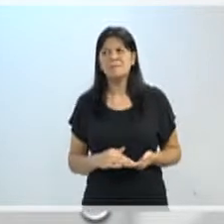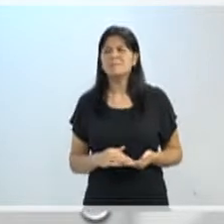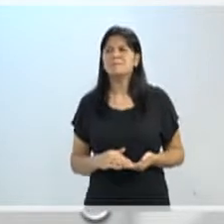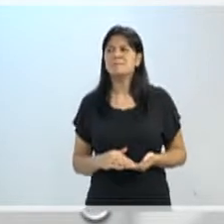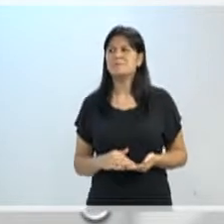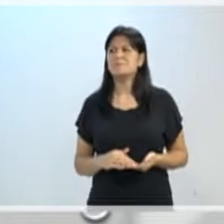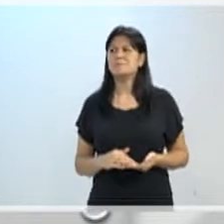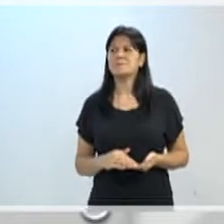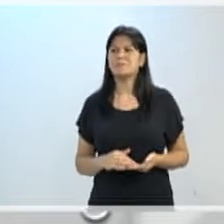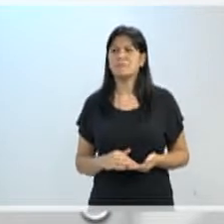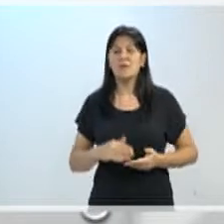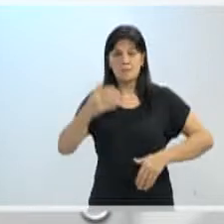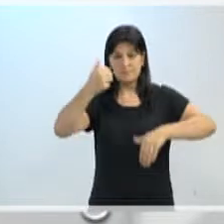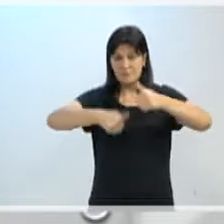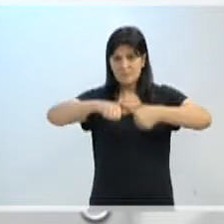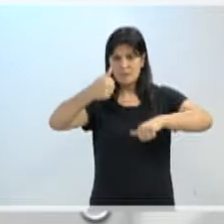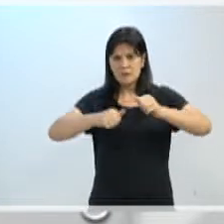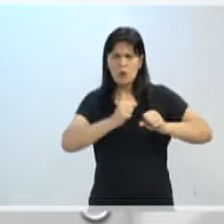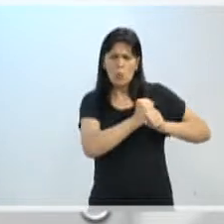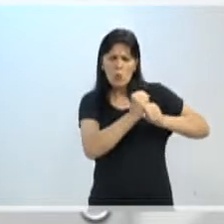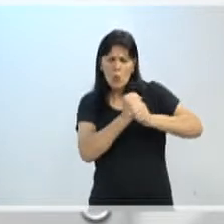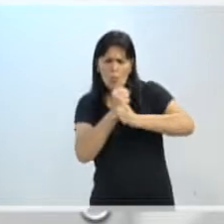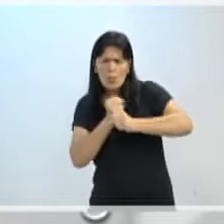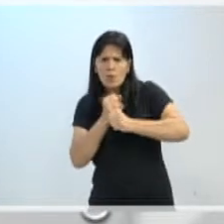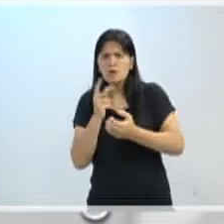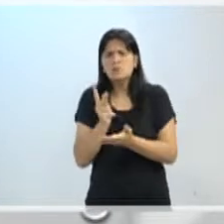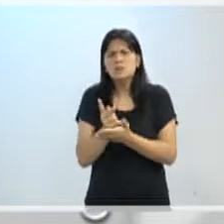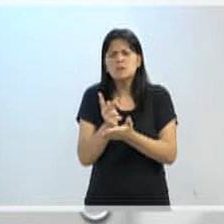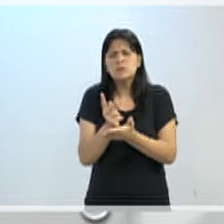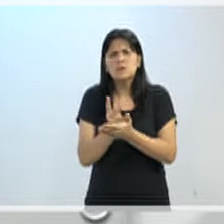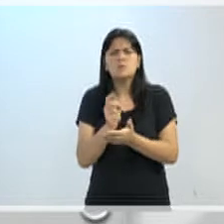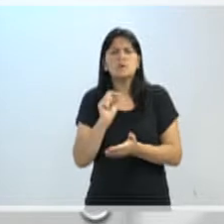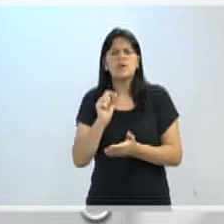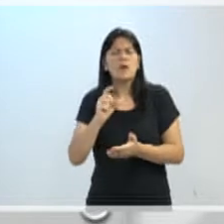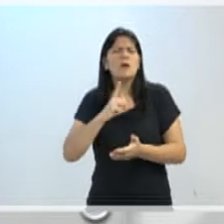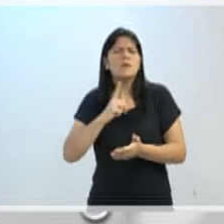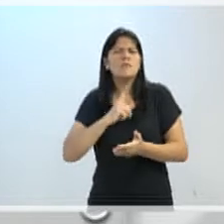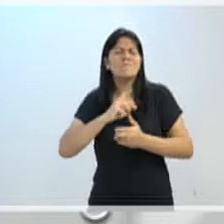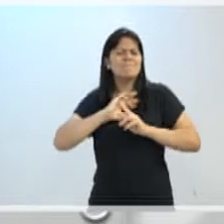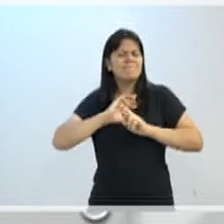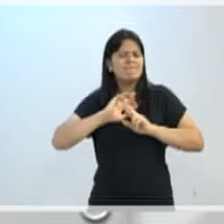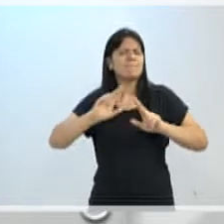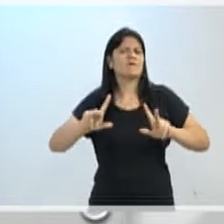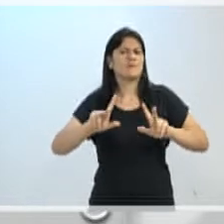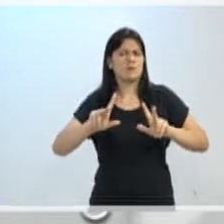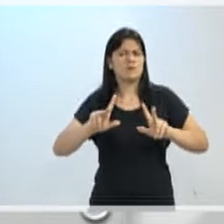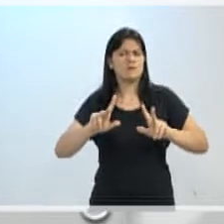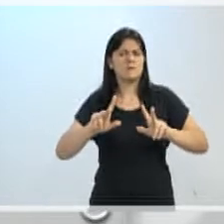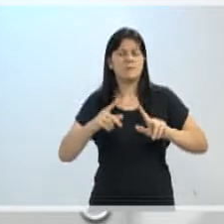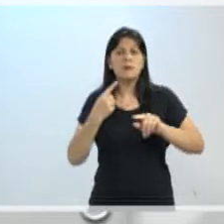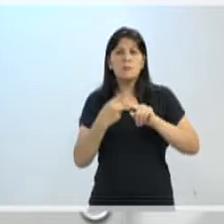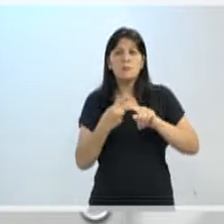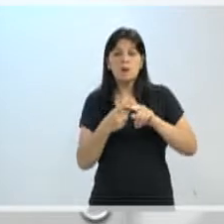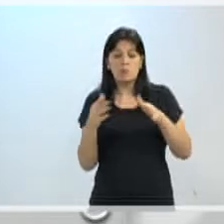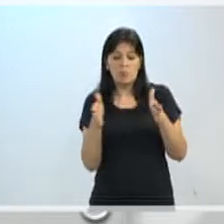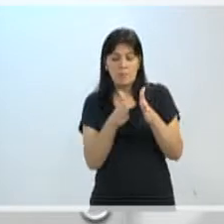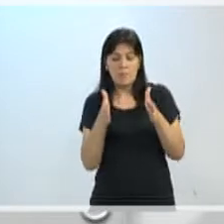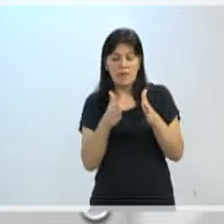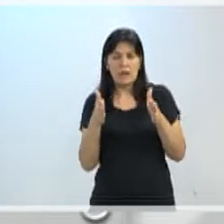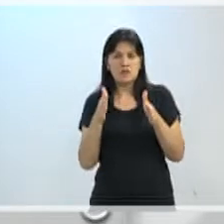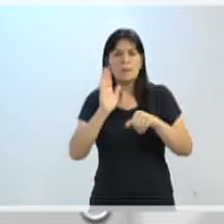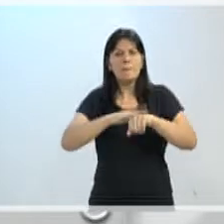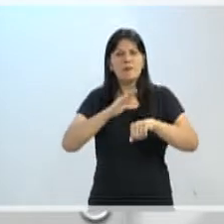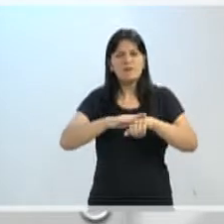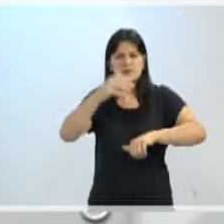Essa revisão periódica aí, ela teve uma situação bem peculiar, porque o prazo dela é até julho de